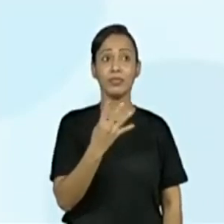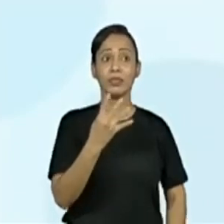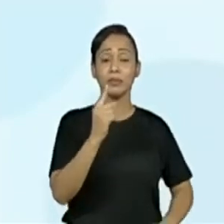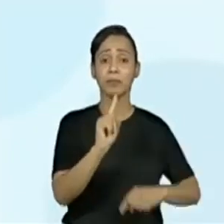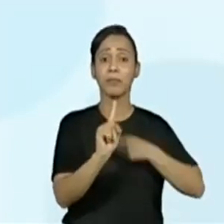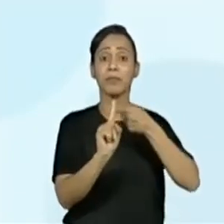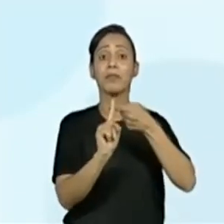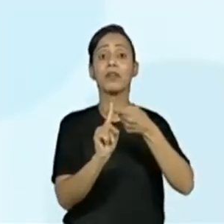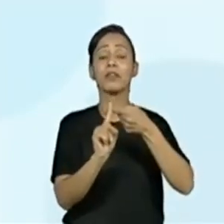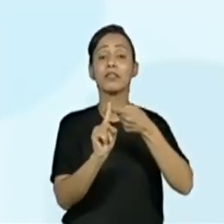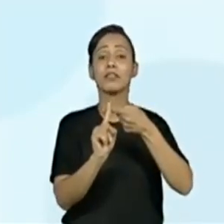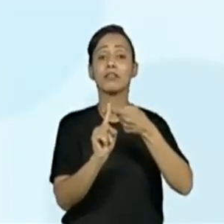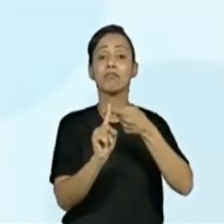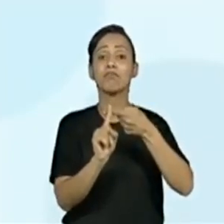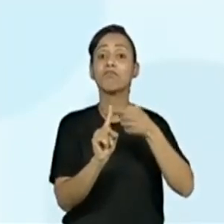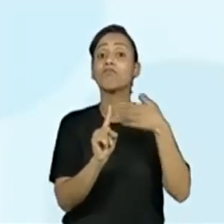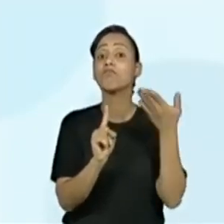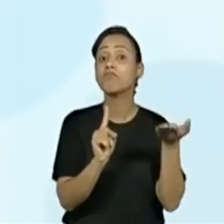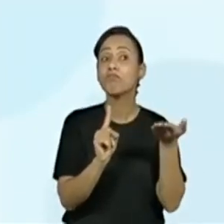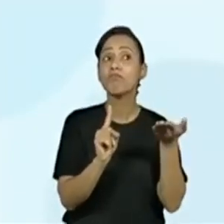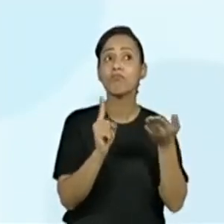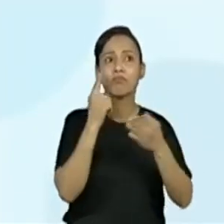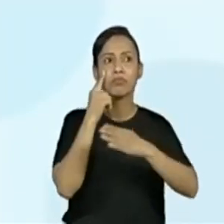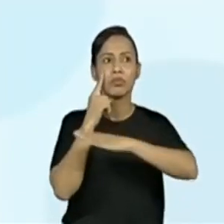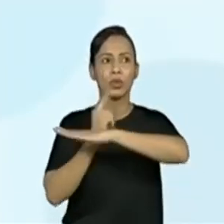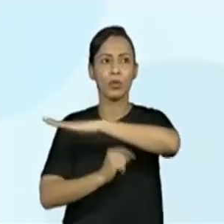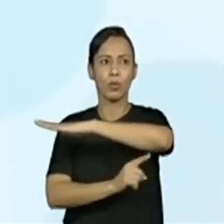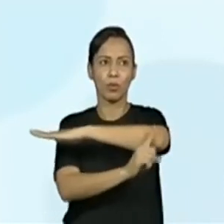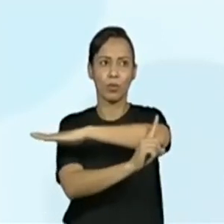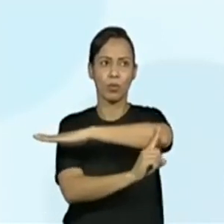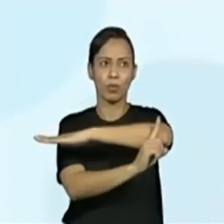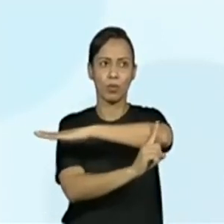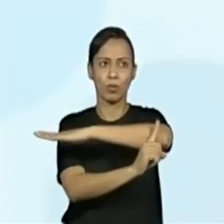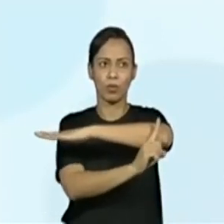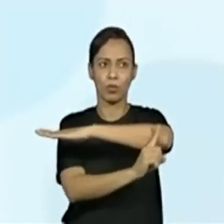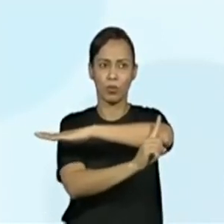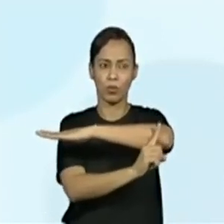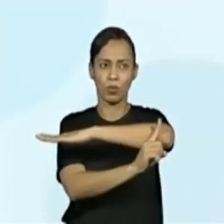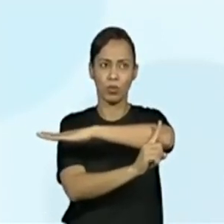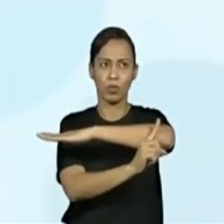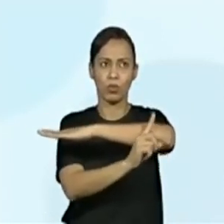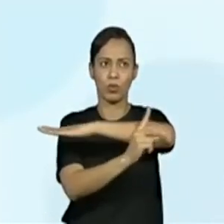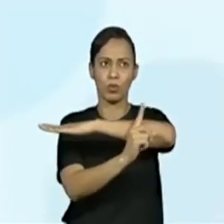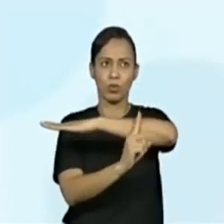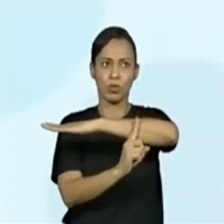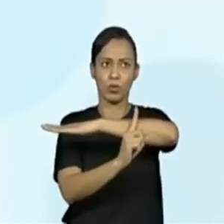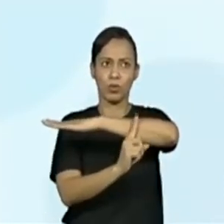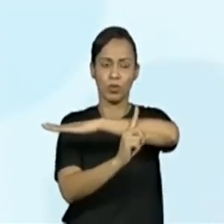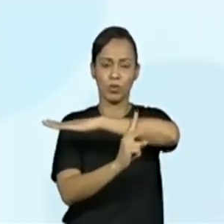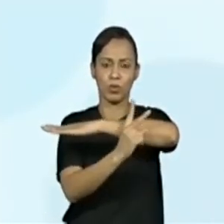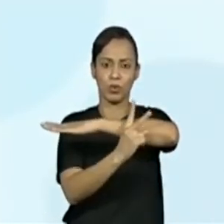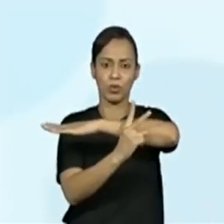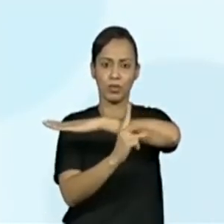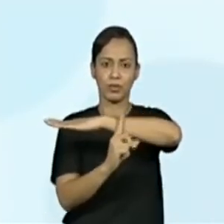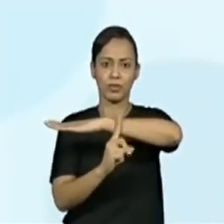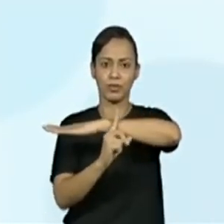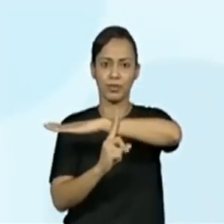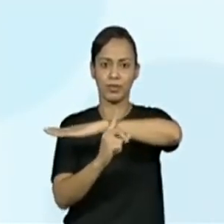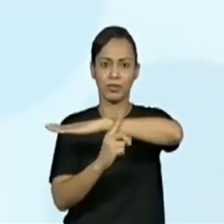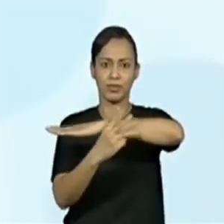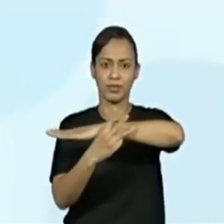somar quanto, Progenor? Vamos contar os espaços? Vamos ver? Vamos. Aqui eu tenho 1, 2,